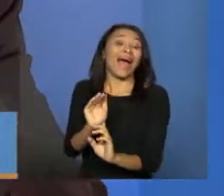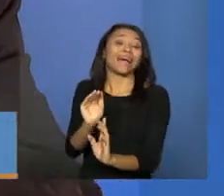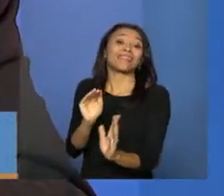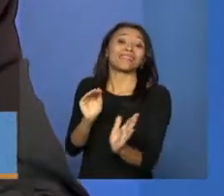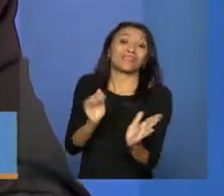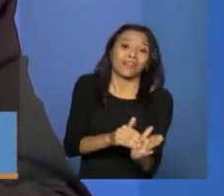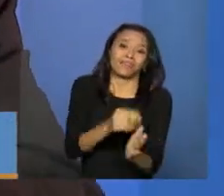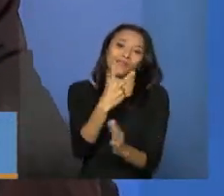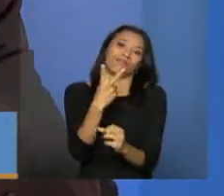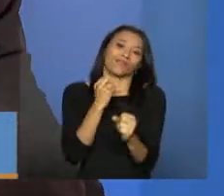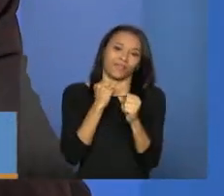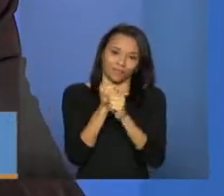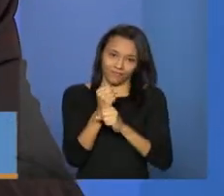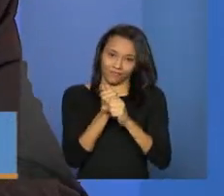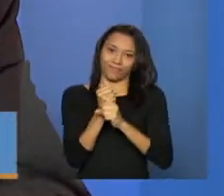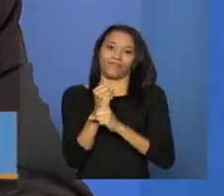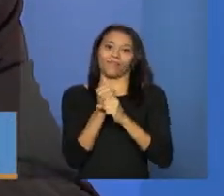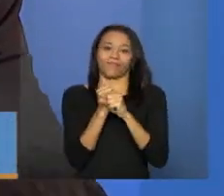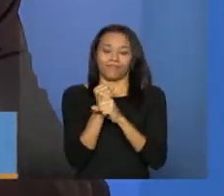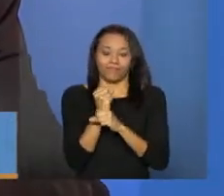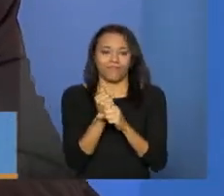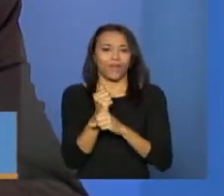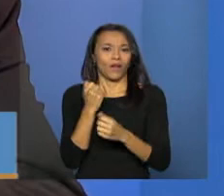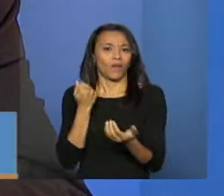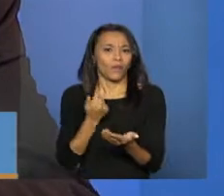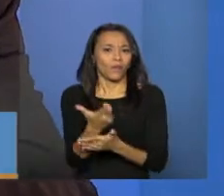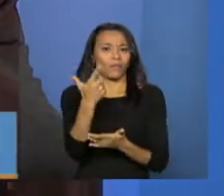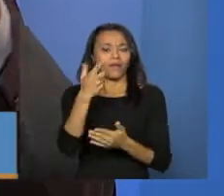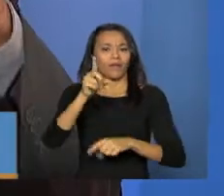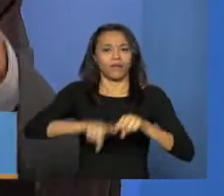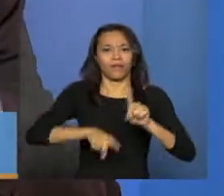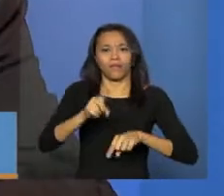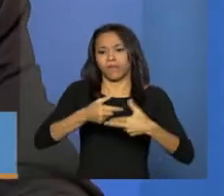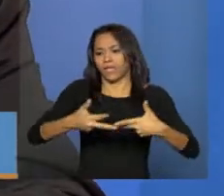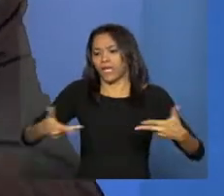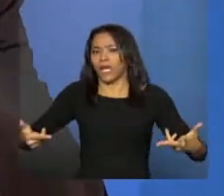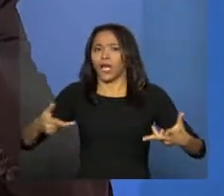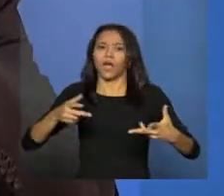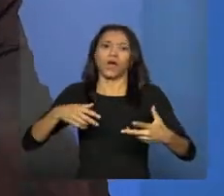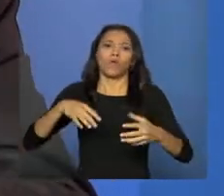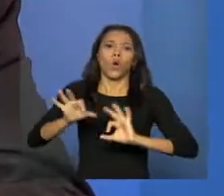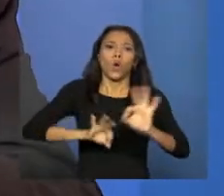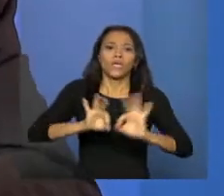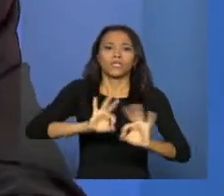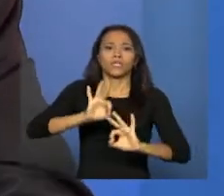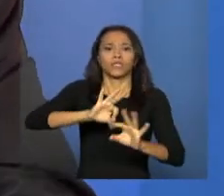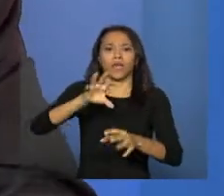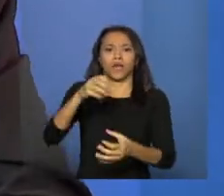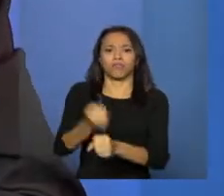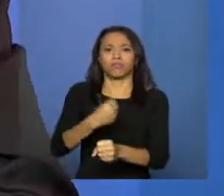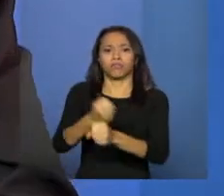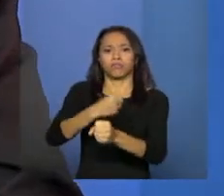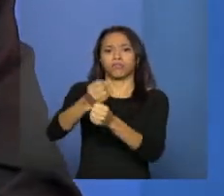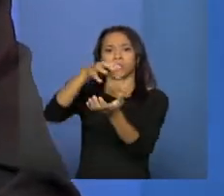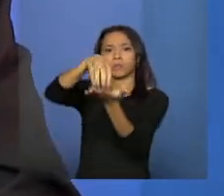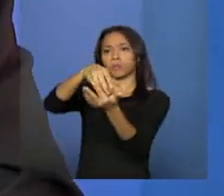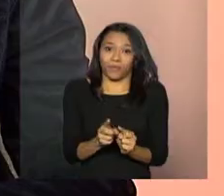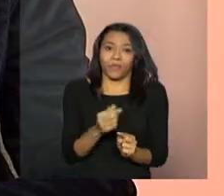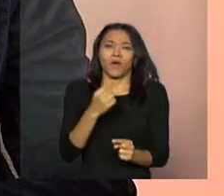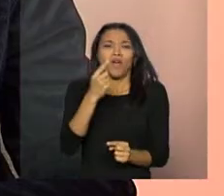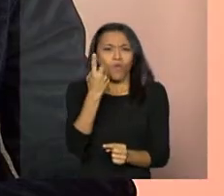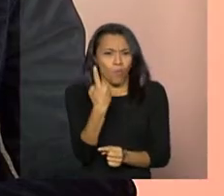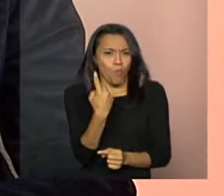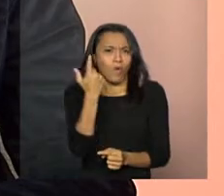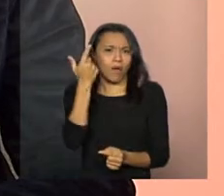para ter o seu equipamento, a sua estrutura em funcionamento e com profissionais concursados. Vou ler mais uma pergunta